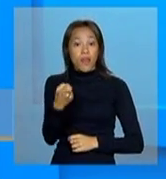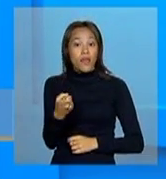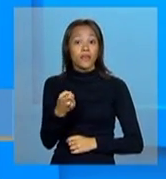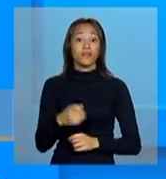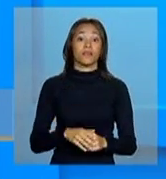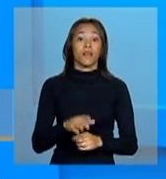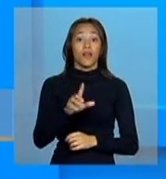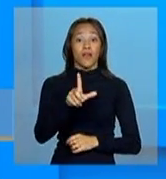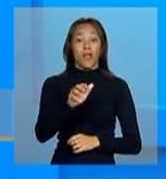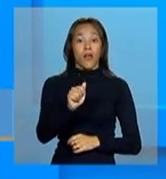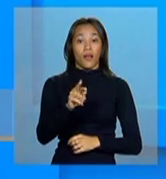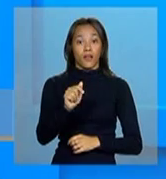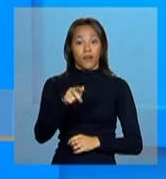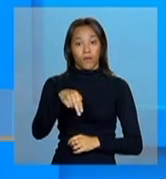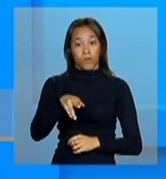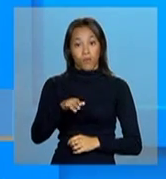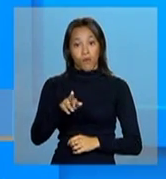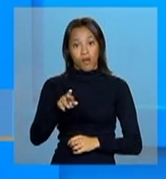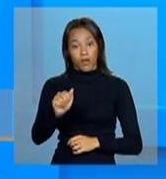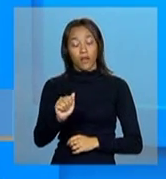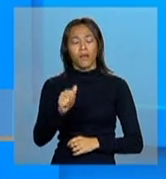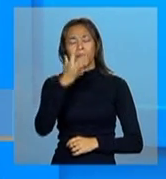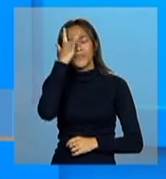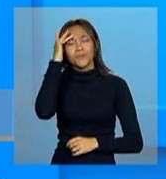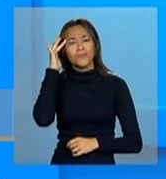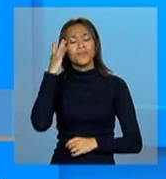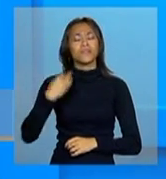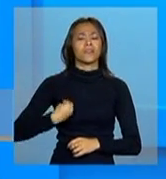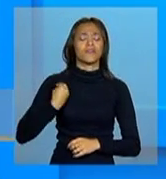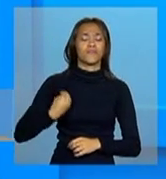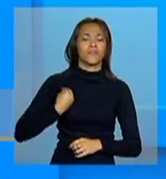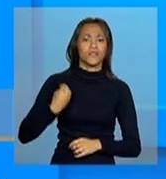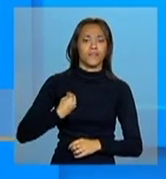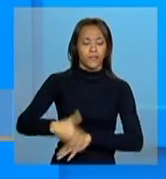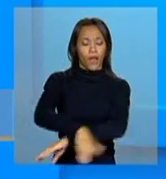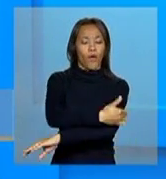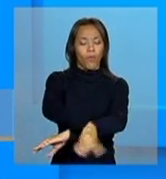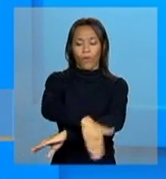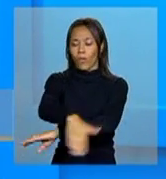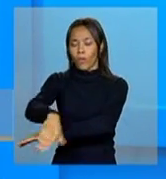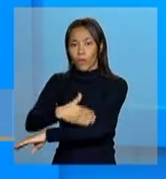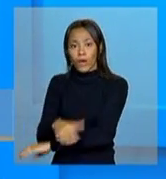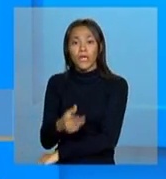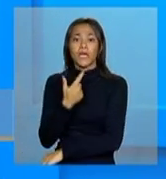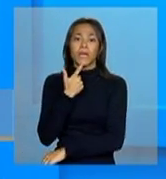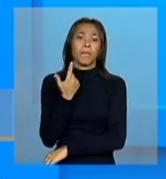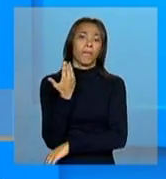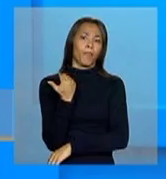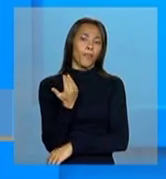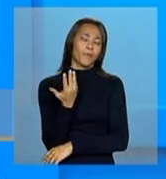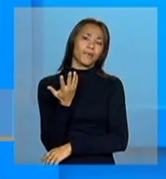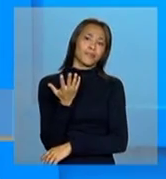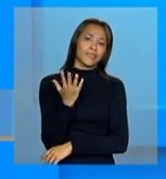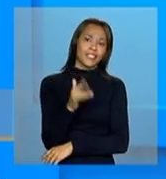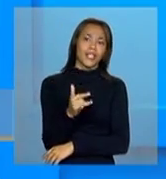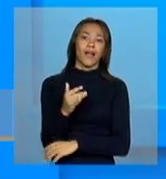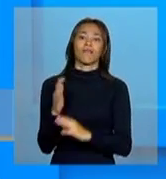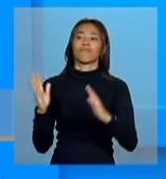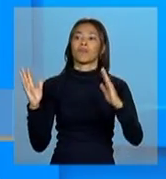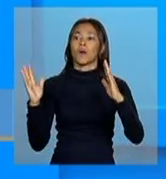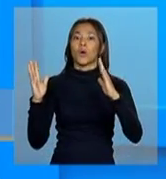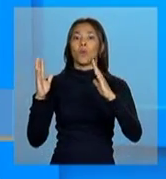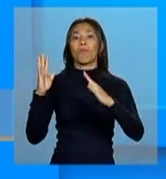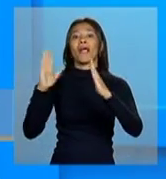Araraquara, pessoas que estavam em situação de rua e que estão há pouco em situação de abrigamento